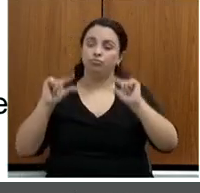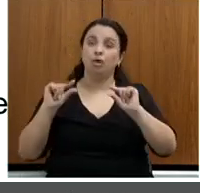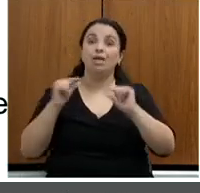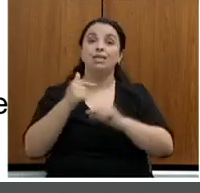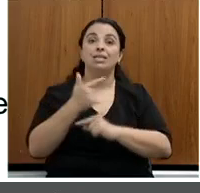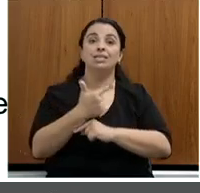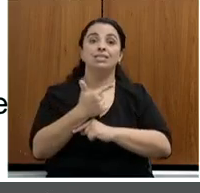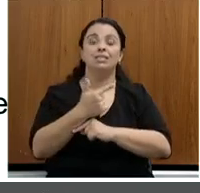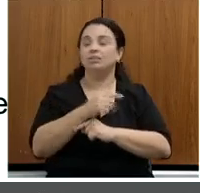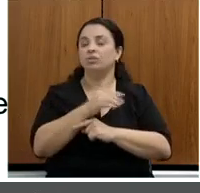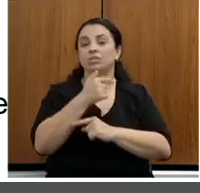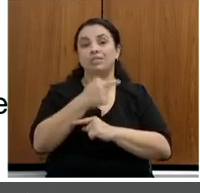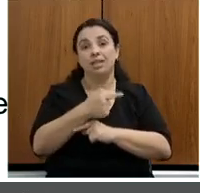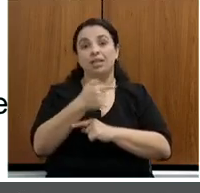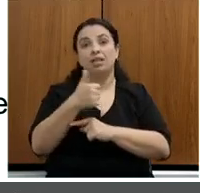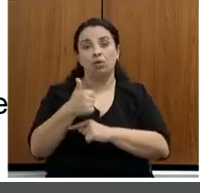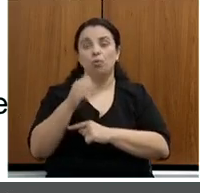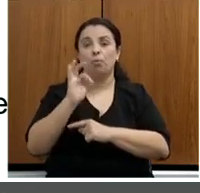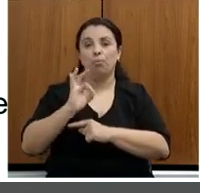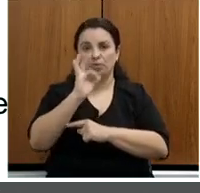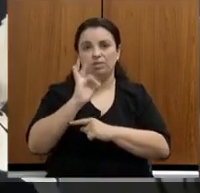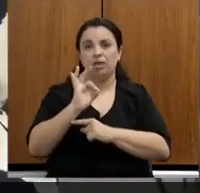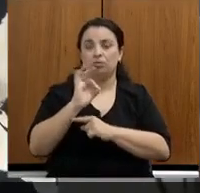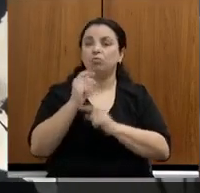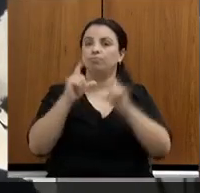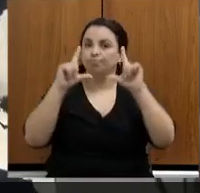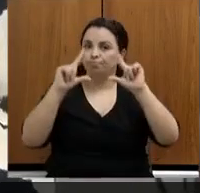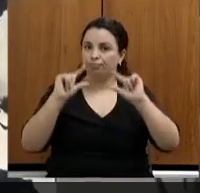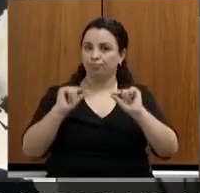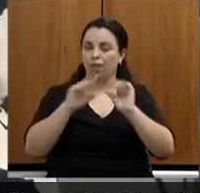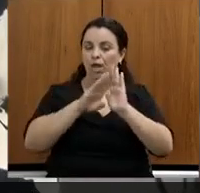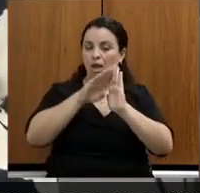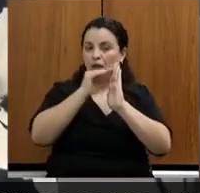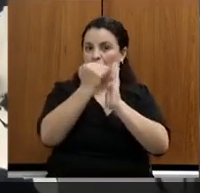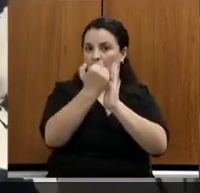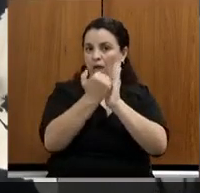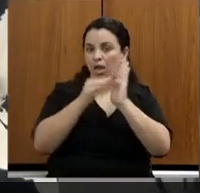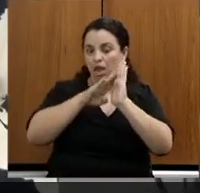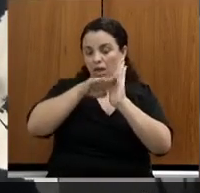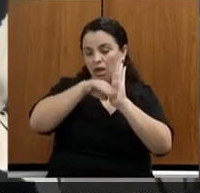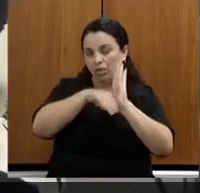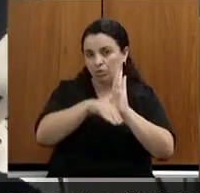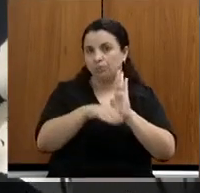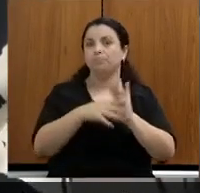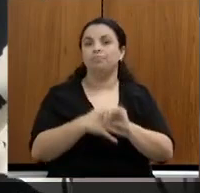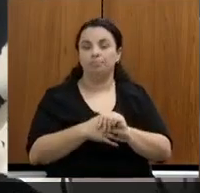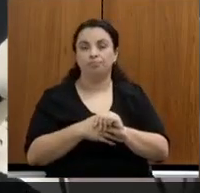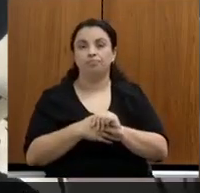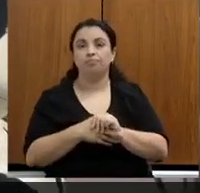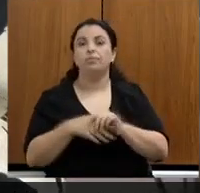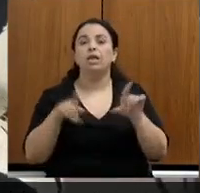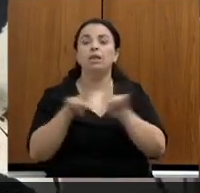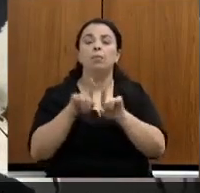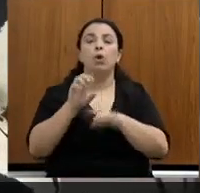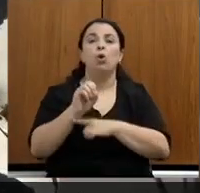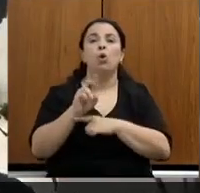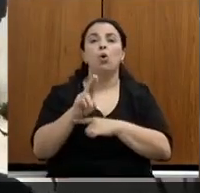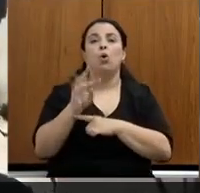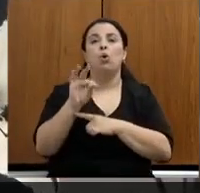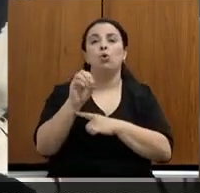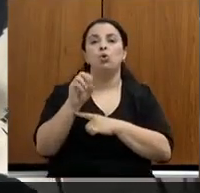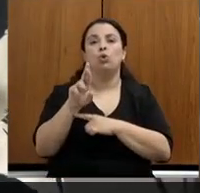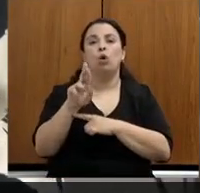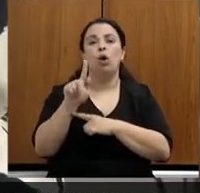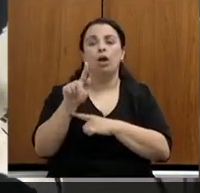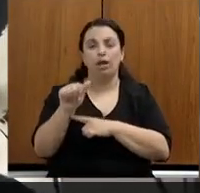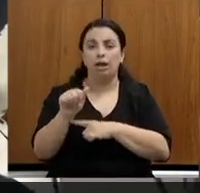comparado com o ápice de processo de 3.500. Por favor. Outorga da mesma forma, instituição que eu